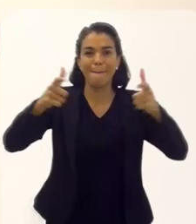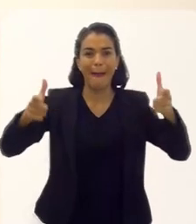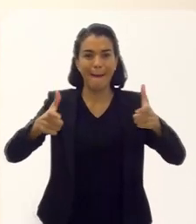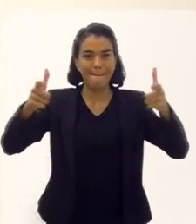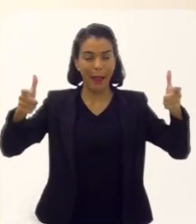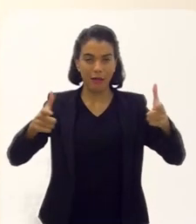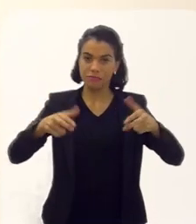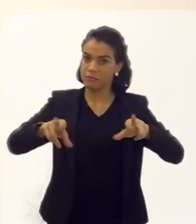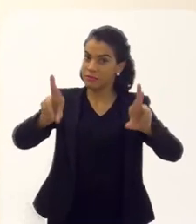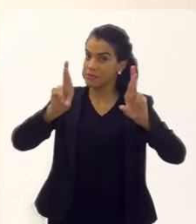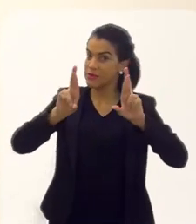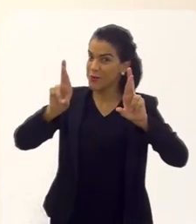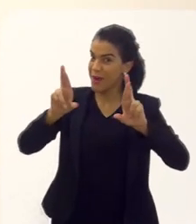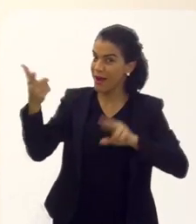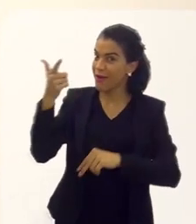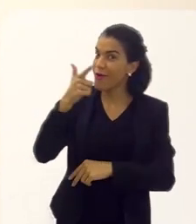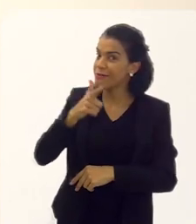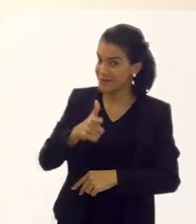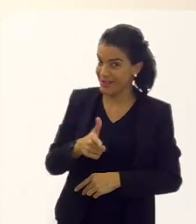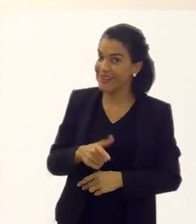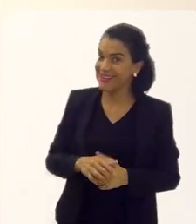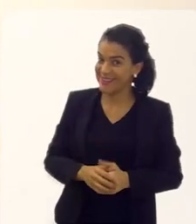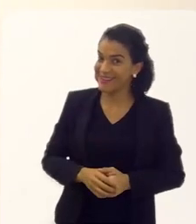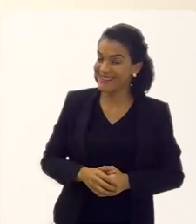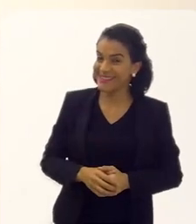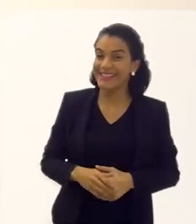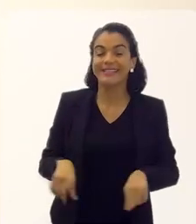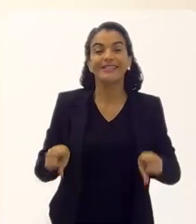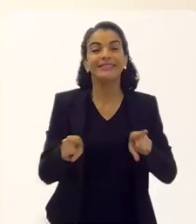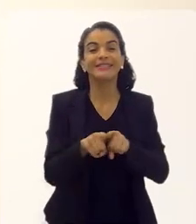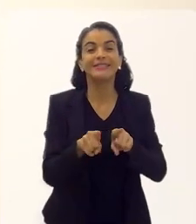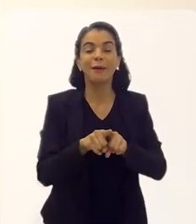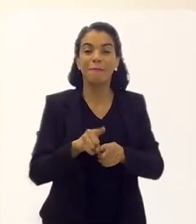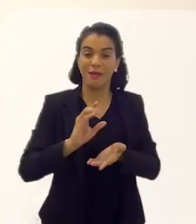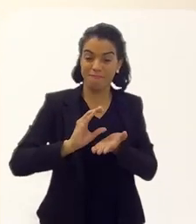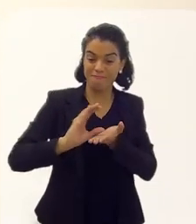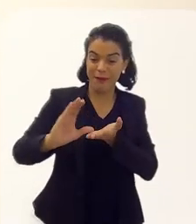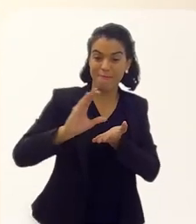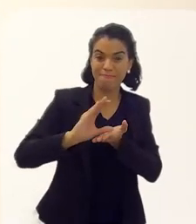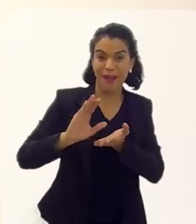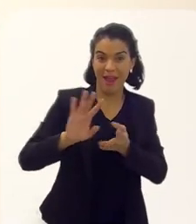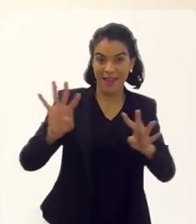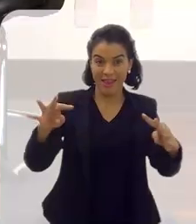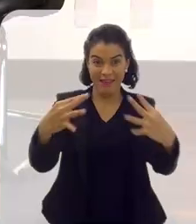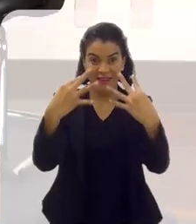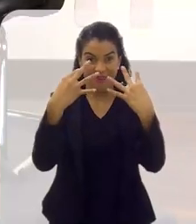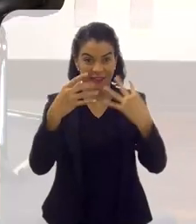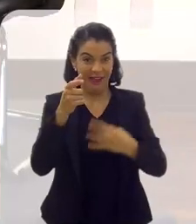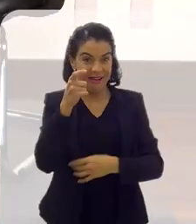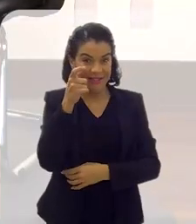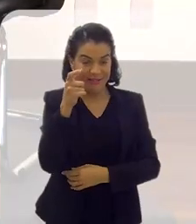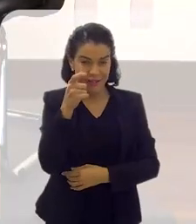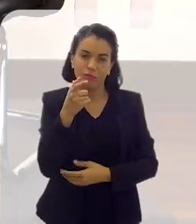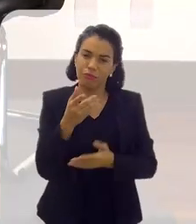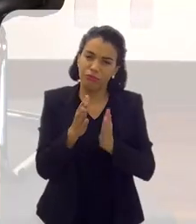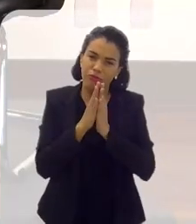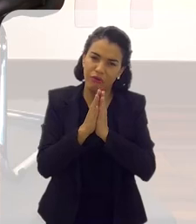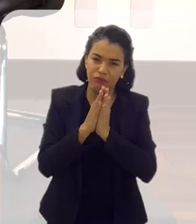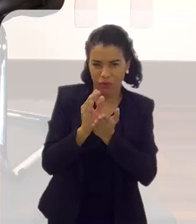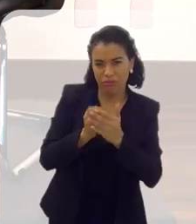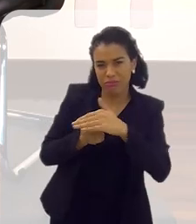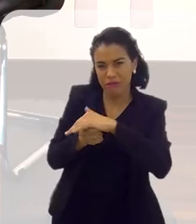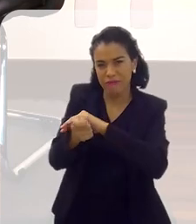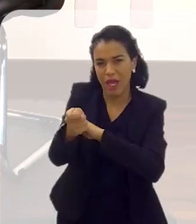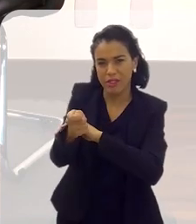ampliado. E eu espero que você consiga isso. aos patrocinadores que nos assistem, gente,